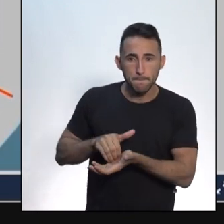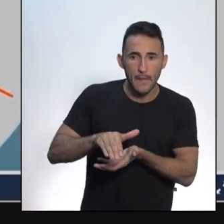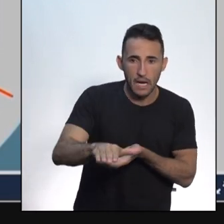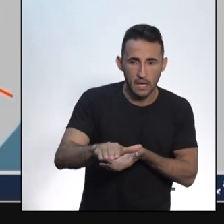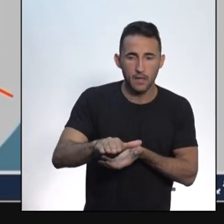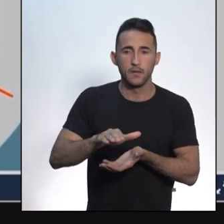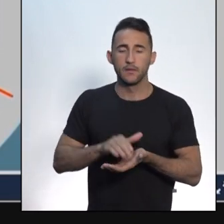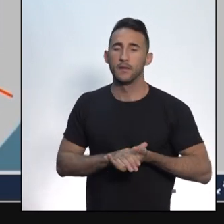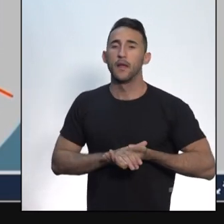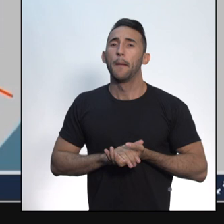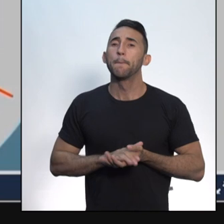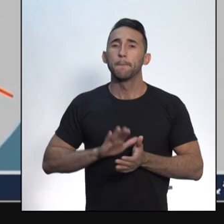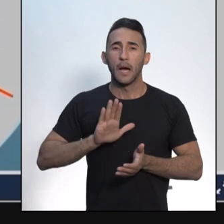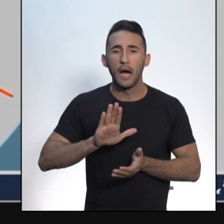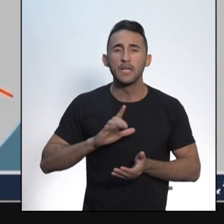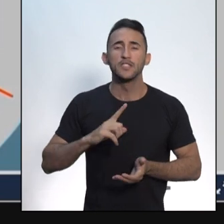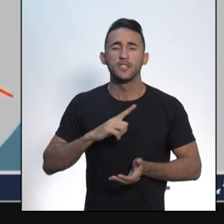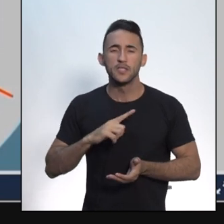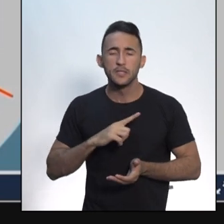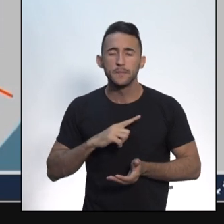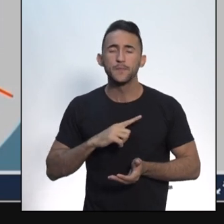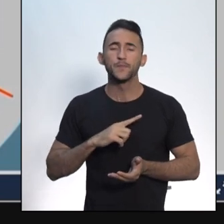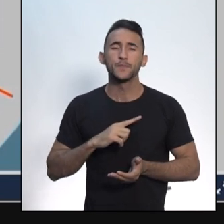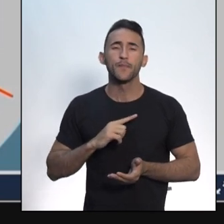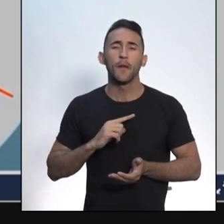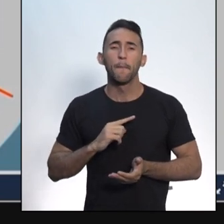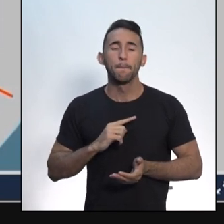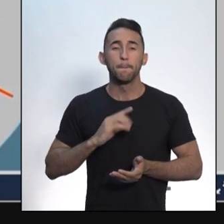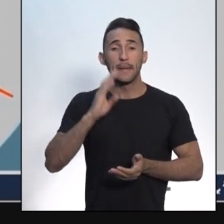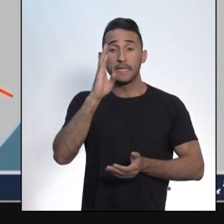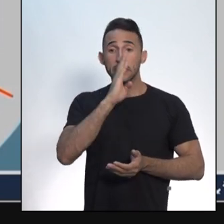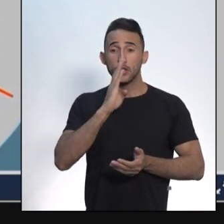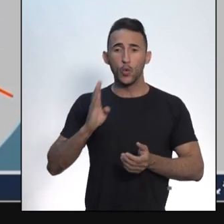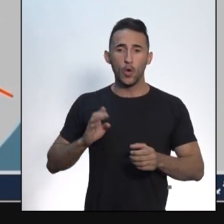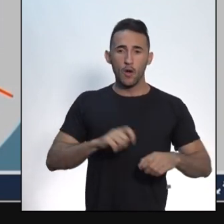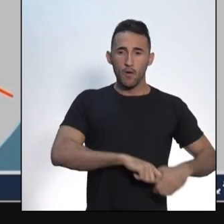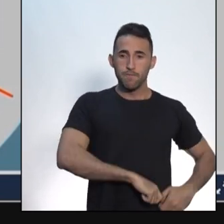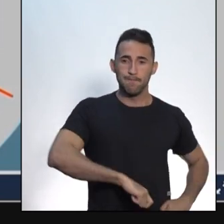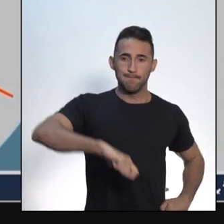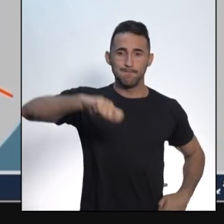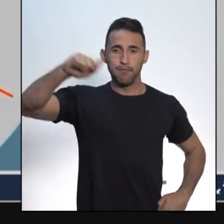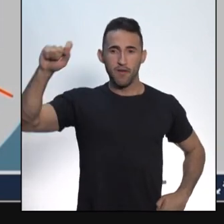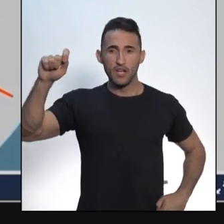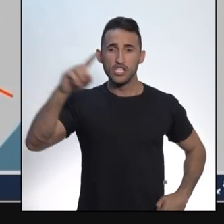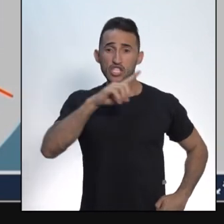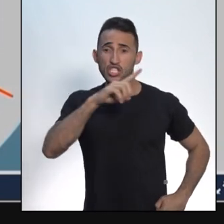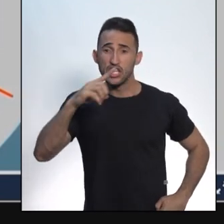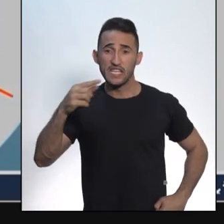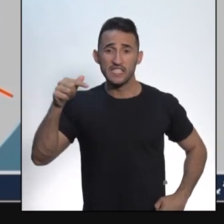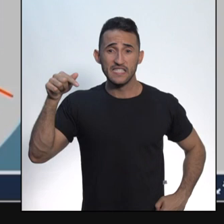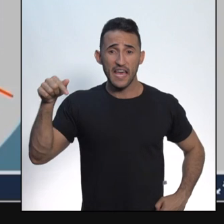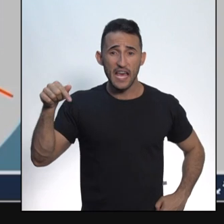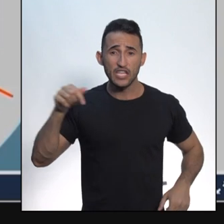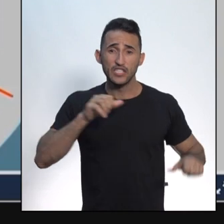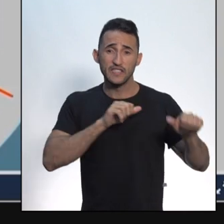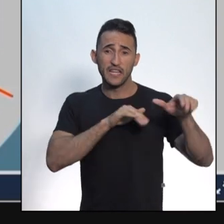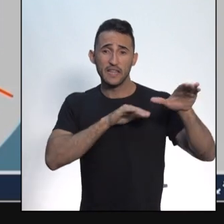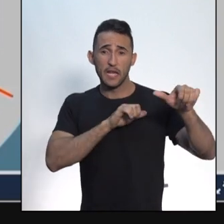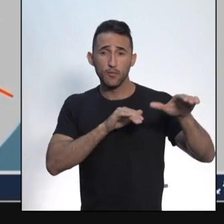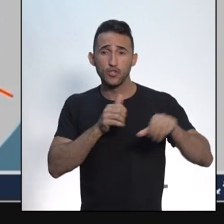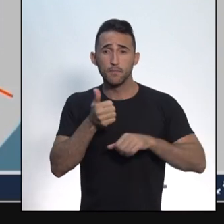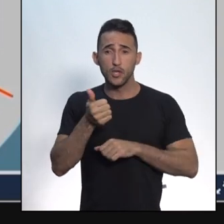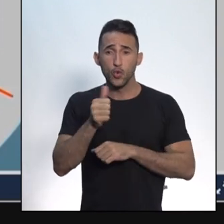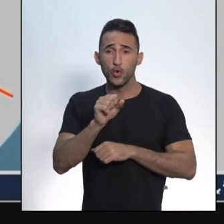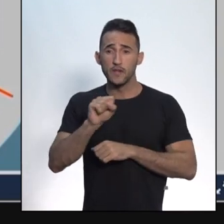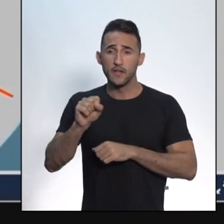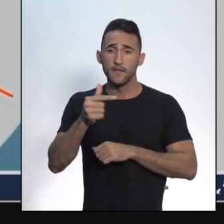Havia mais. Quando o Brasil declarou a sua independência no dia 7 de setembro de 1822,